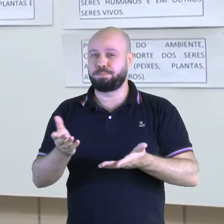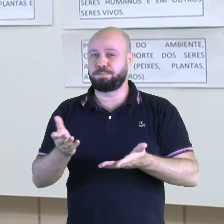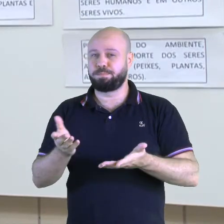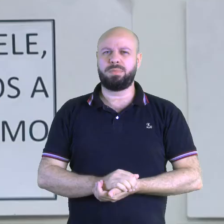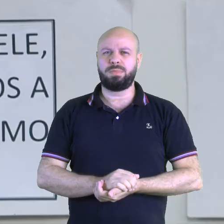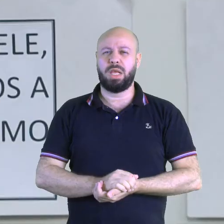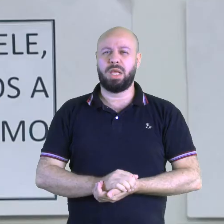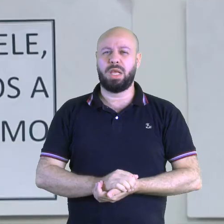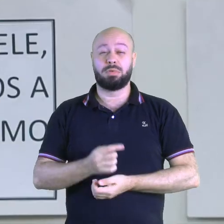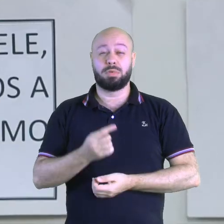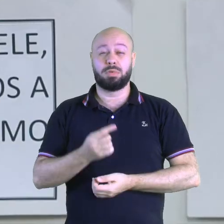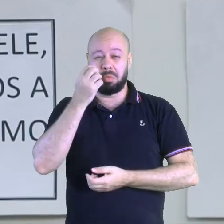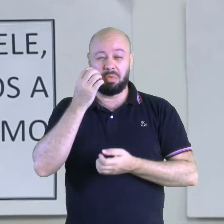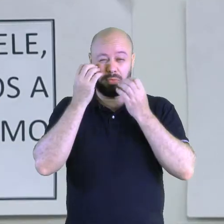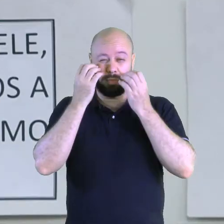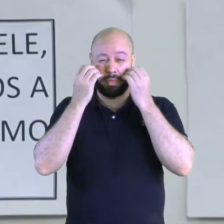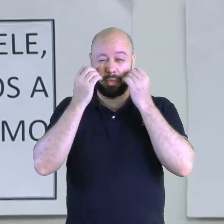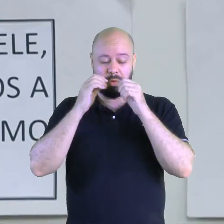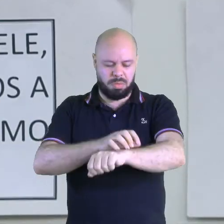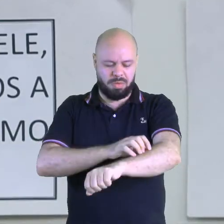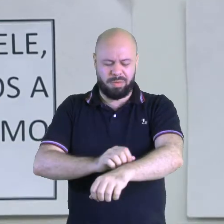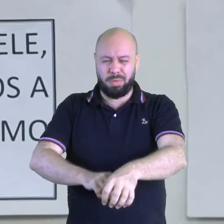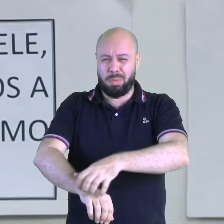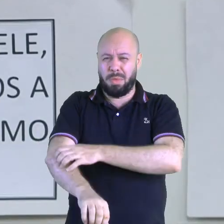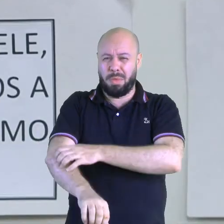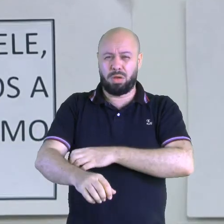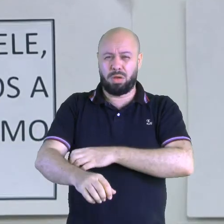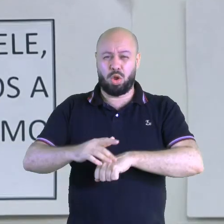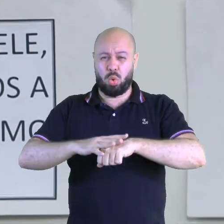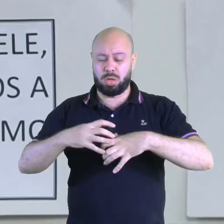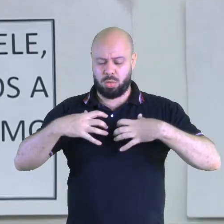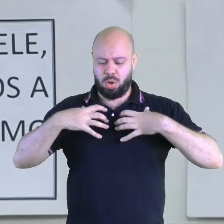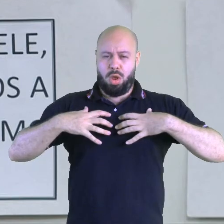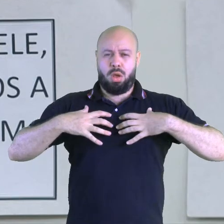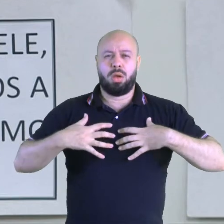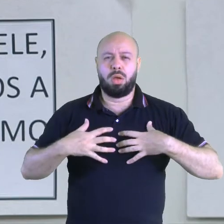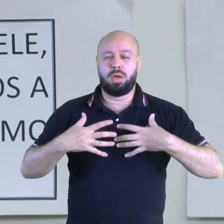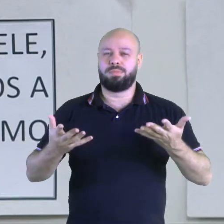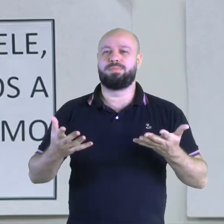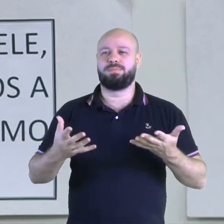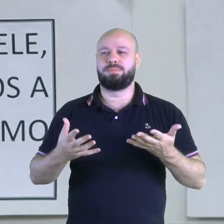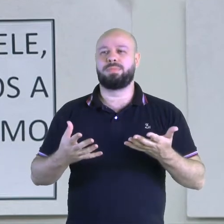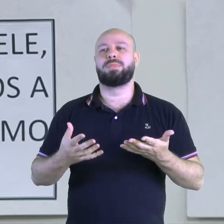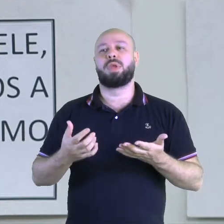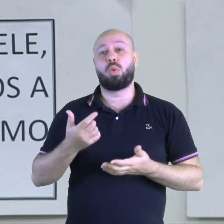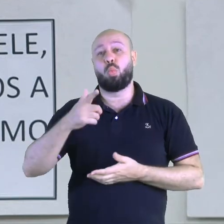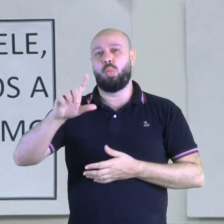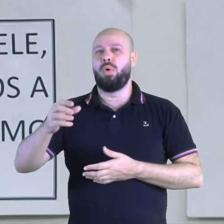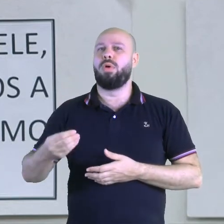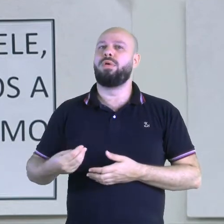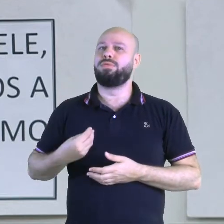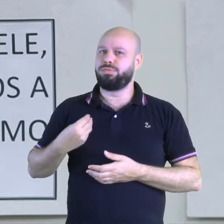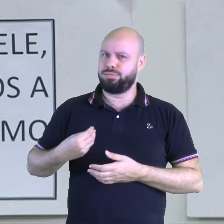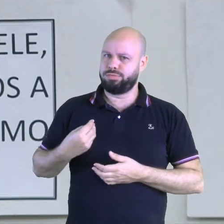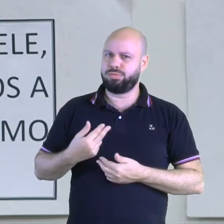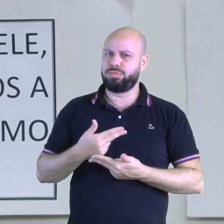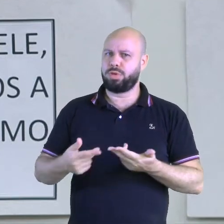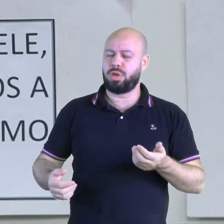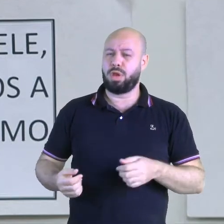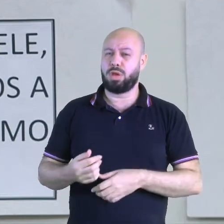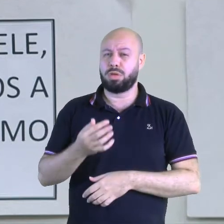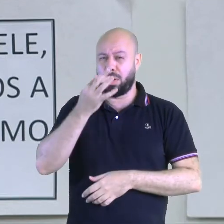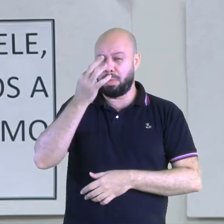Irritação nos olhos, na pele, doença nos pulmões e dando a outros seres vivos, como plantas e animais.